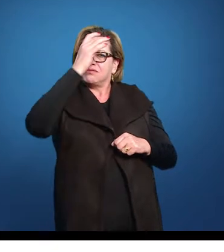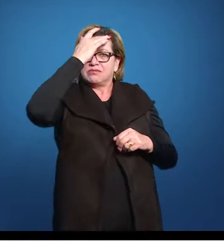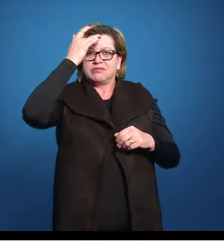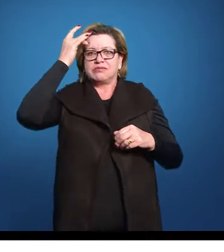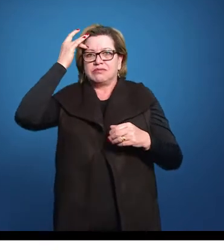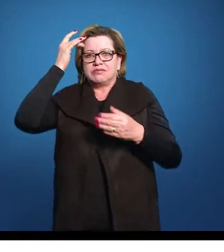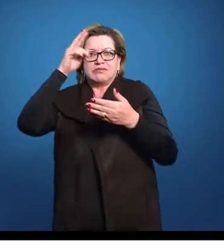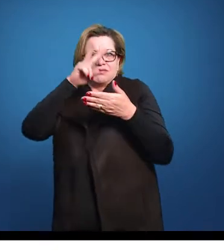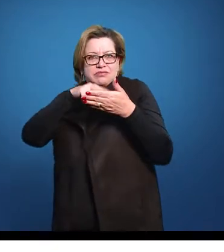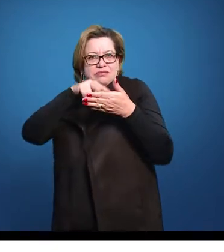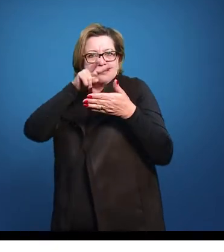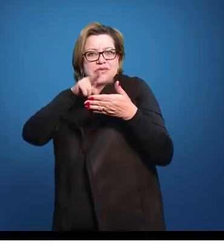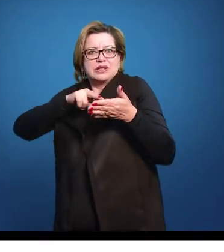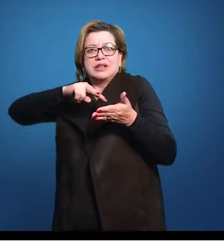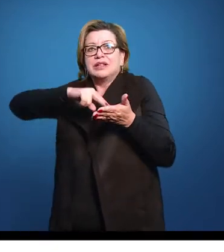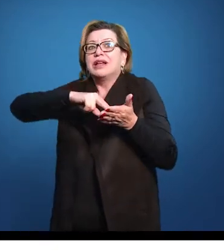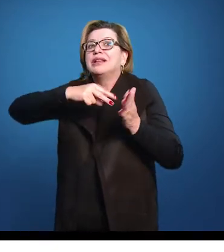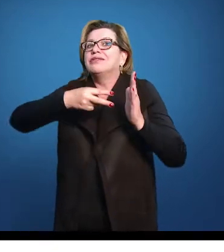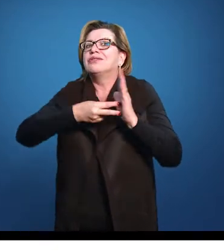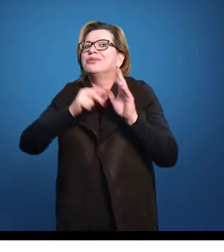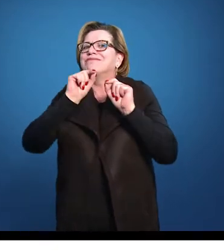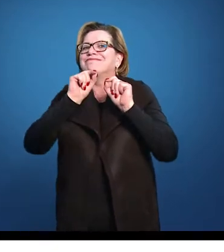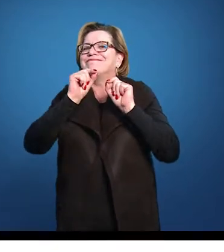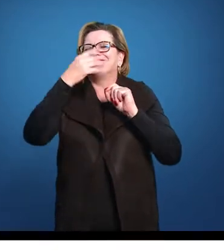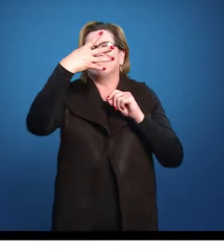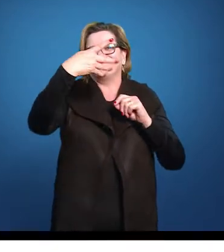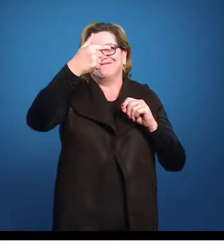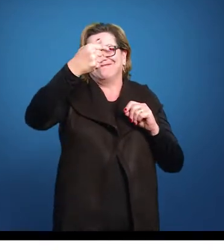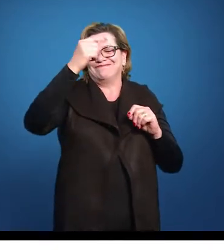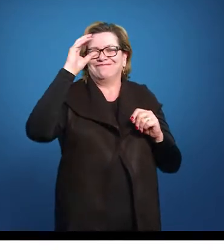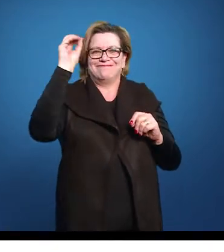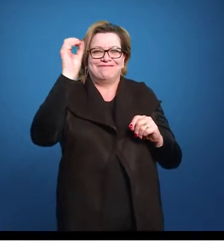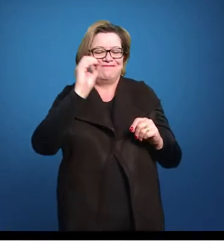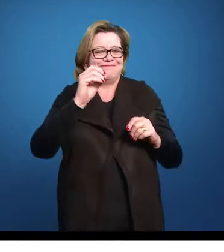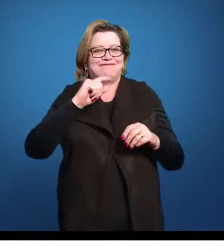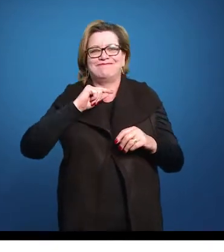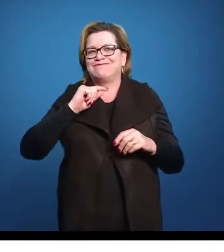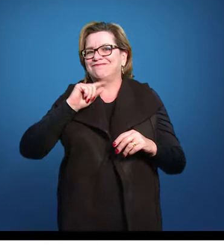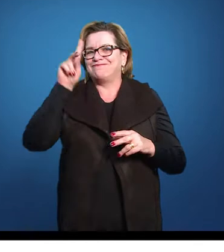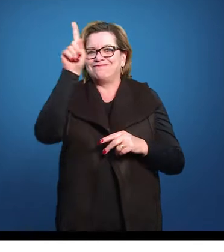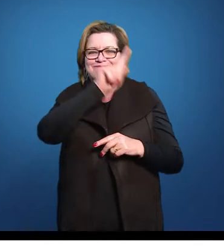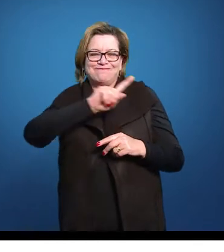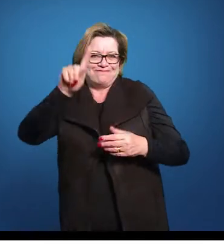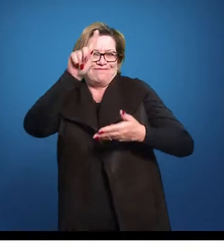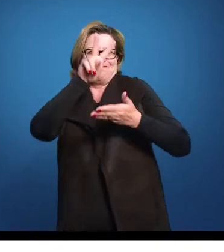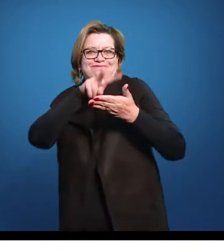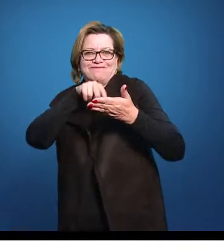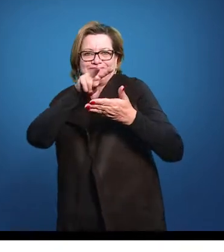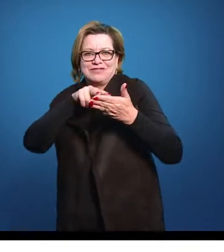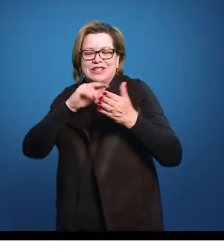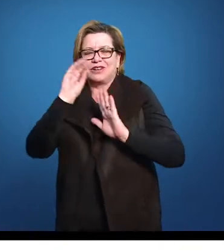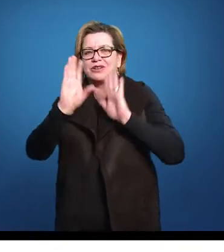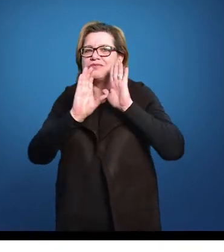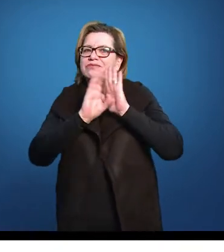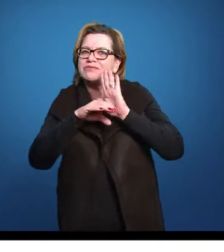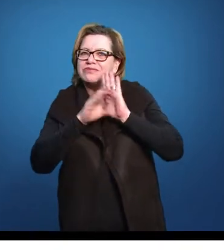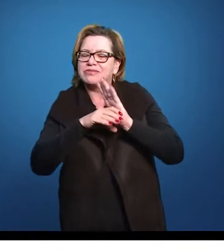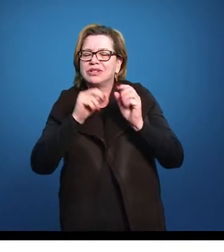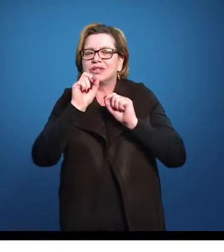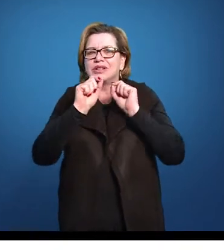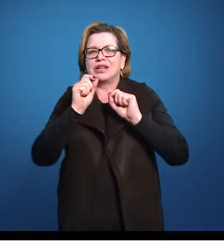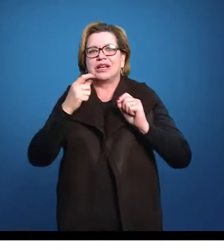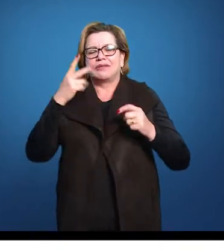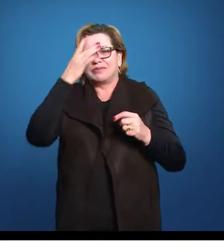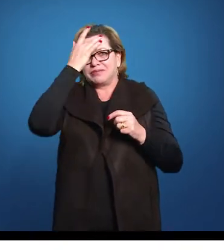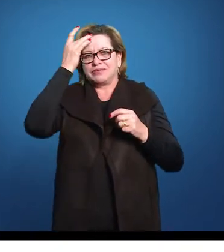Isso significa dizer que 47% da população não é leitora. E o conceito de leitor depende de uma pessoa, um leitor é